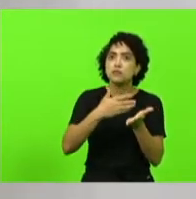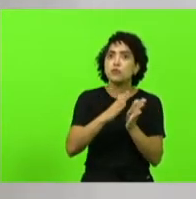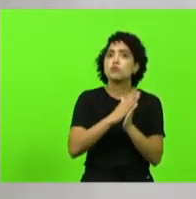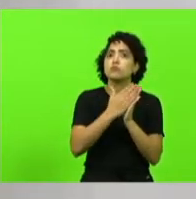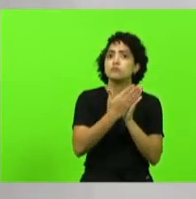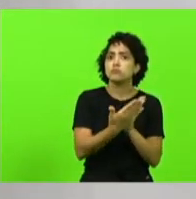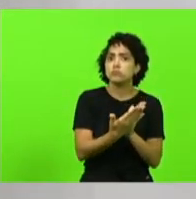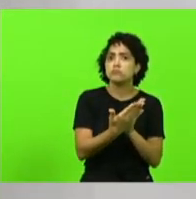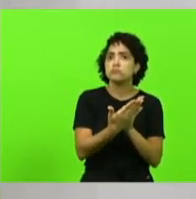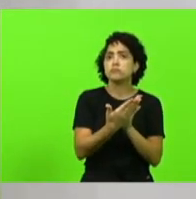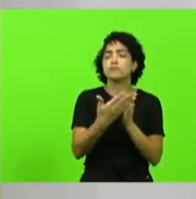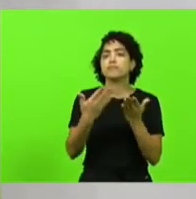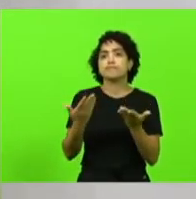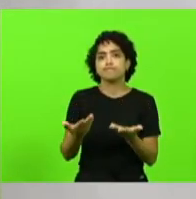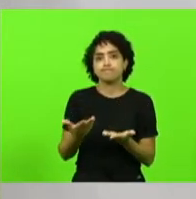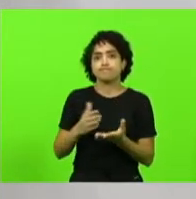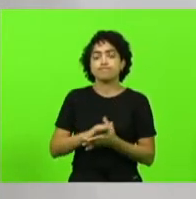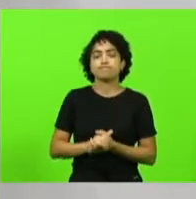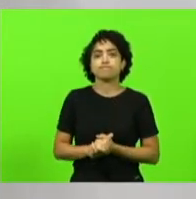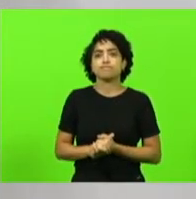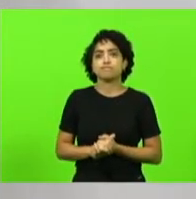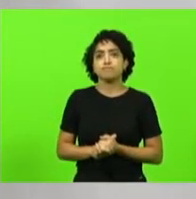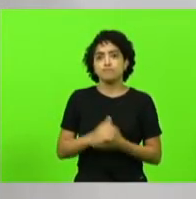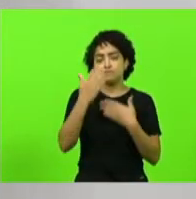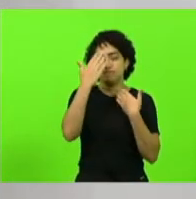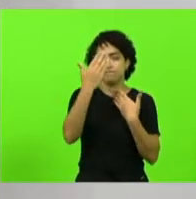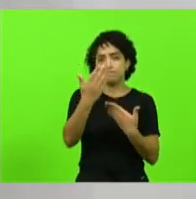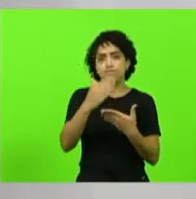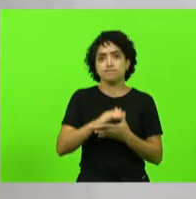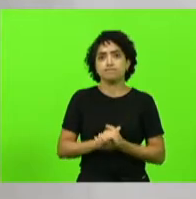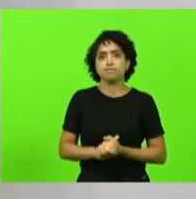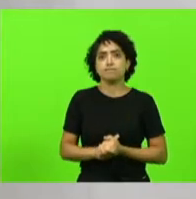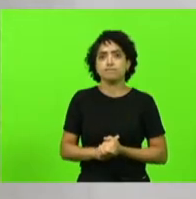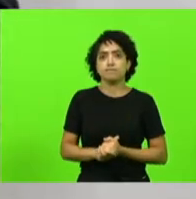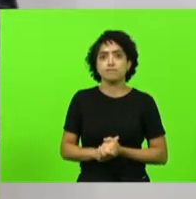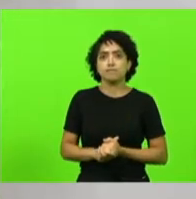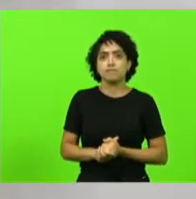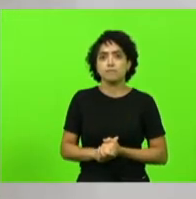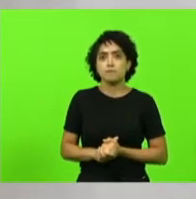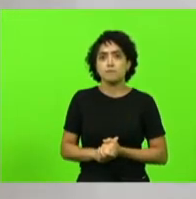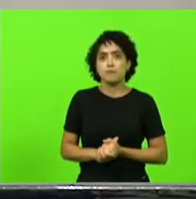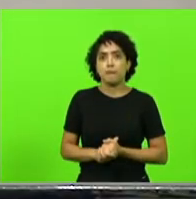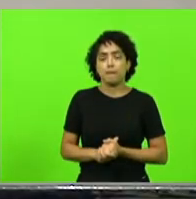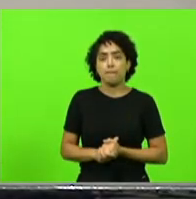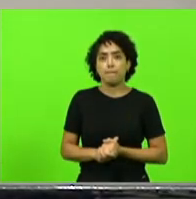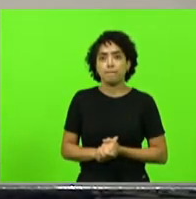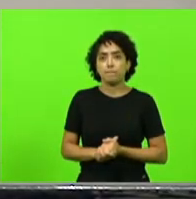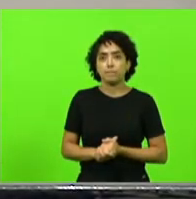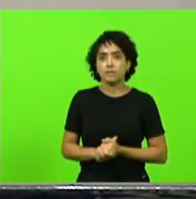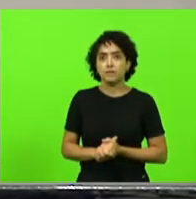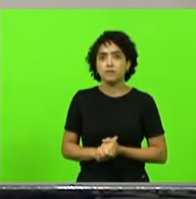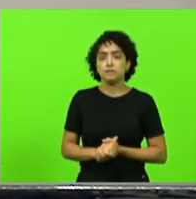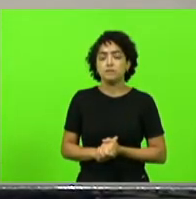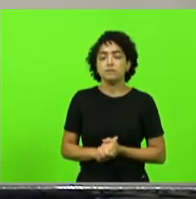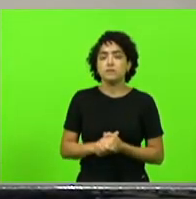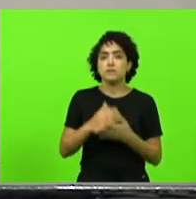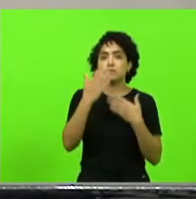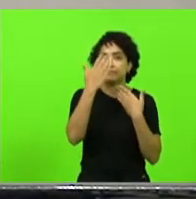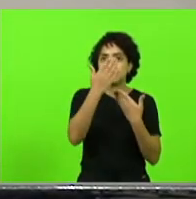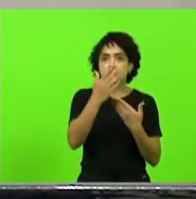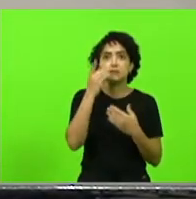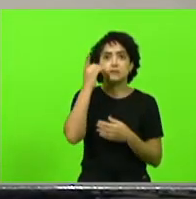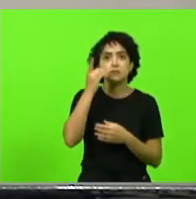por ser um cristão e evangélico obrigado presidente pela concessão da palavra obrigado deputado Celso